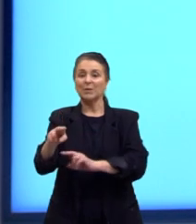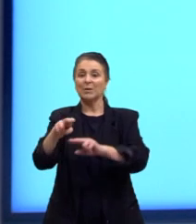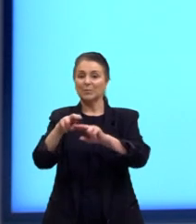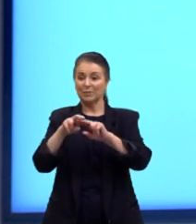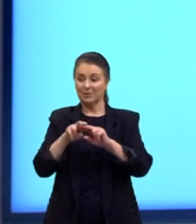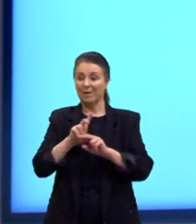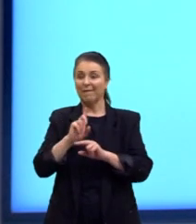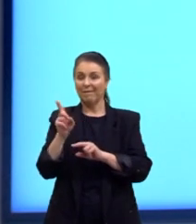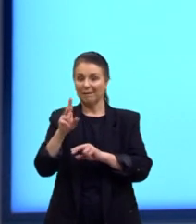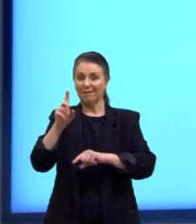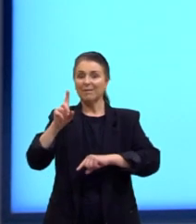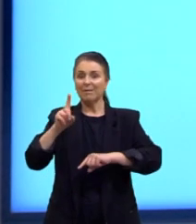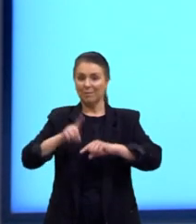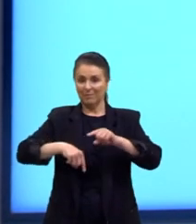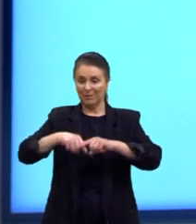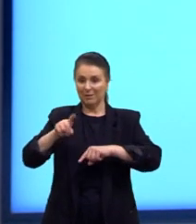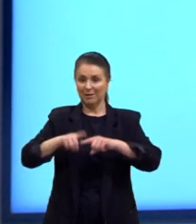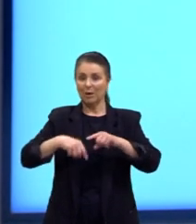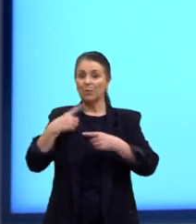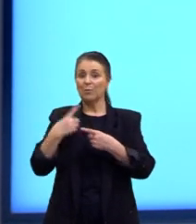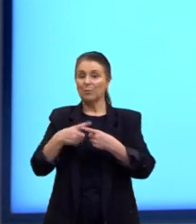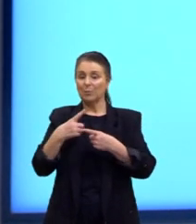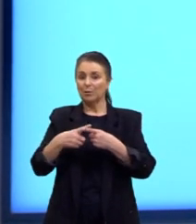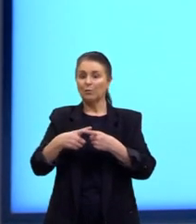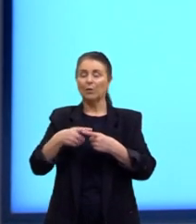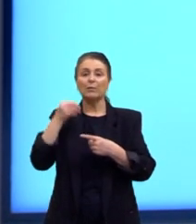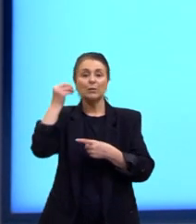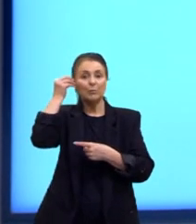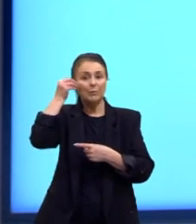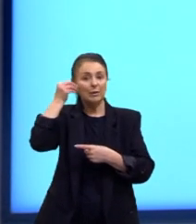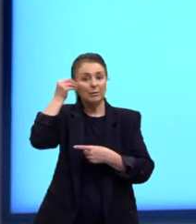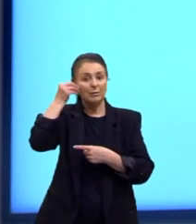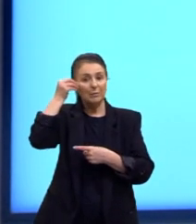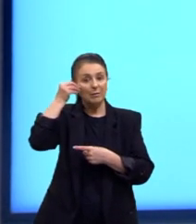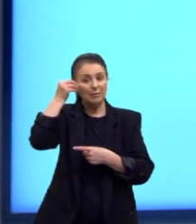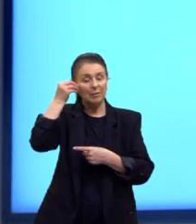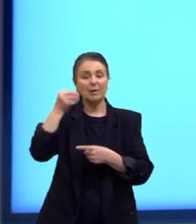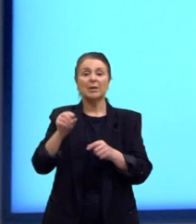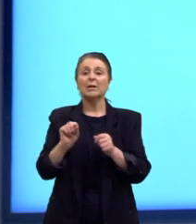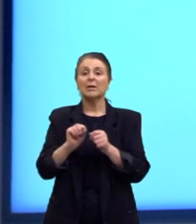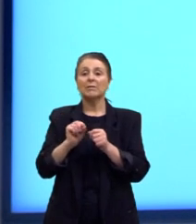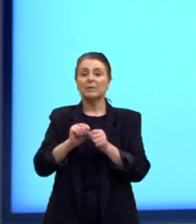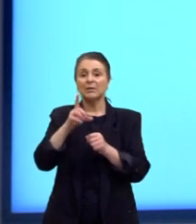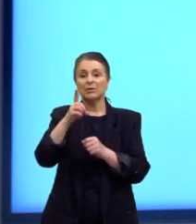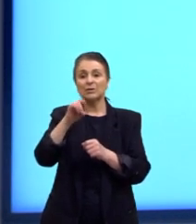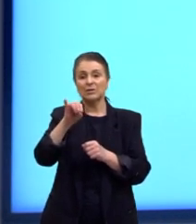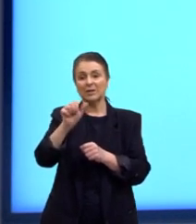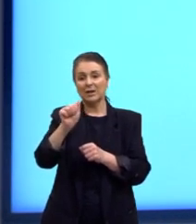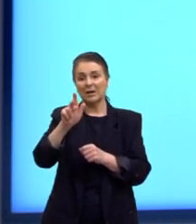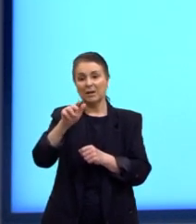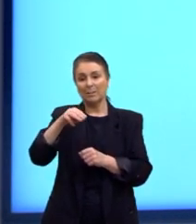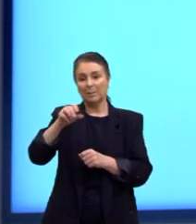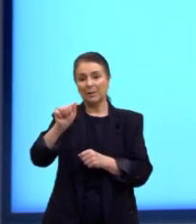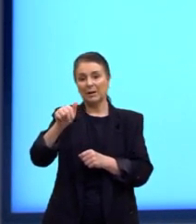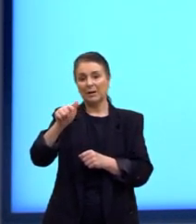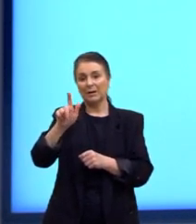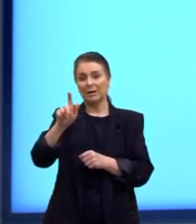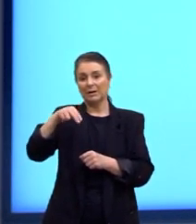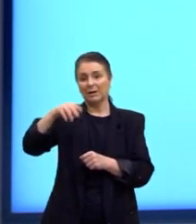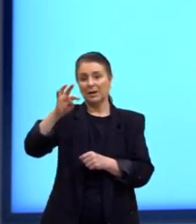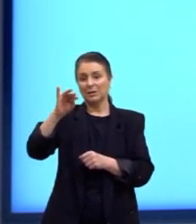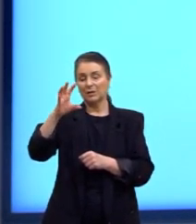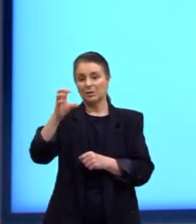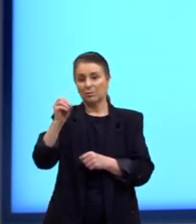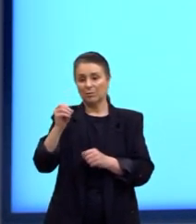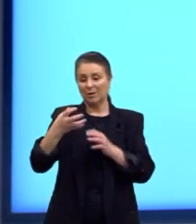esse material, porque ele foi testado experimentalmente, ele vai ser diamagnético. Então, ele vai repelir,